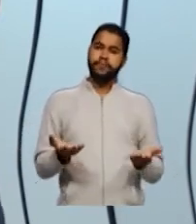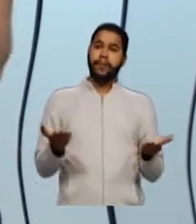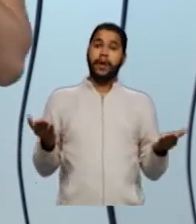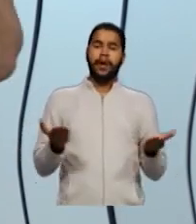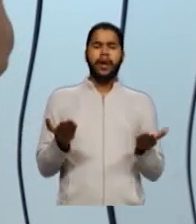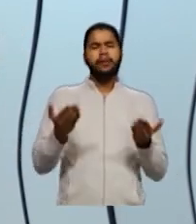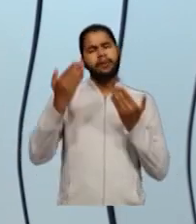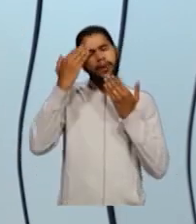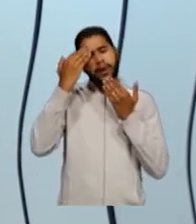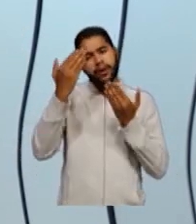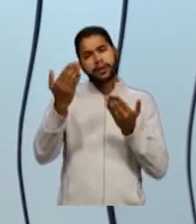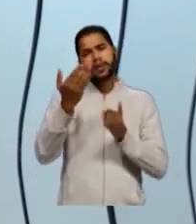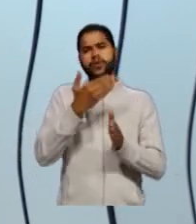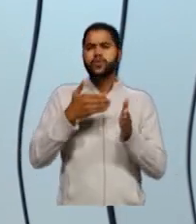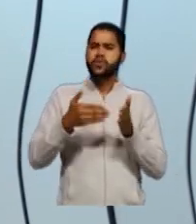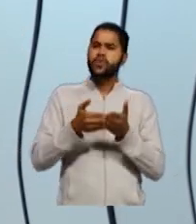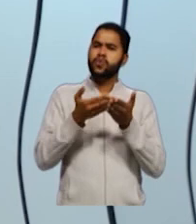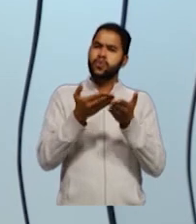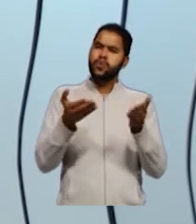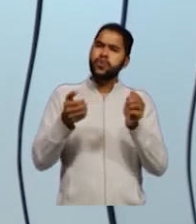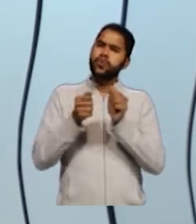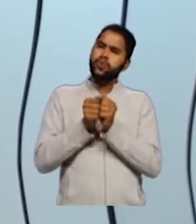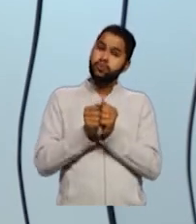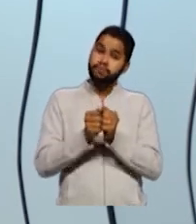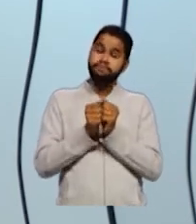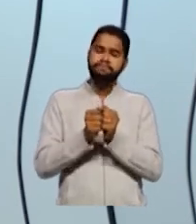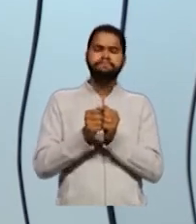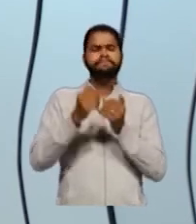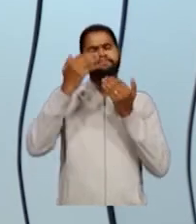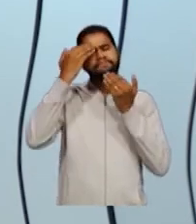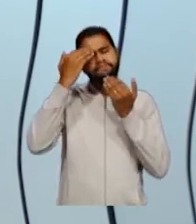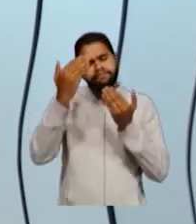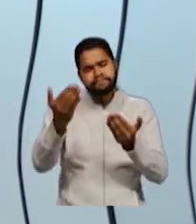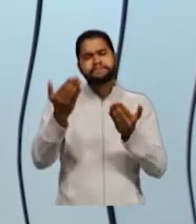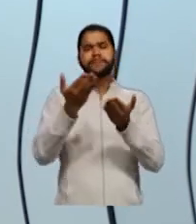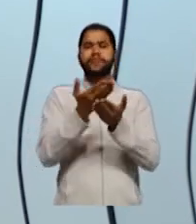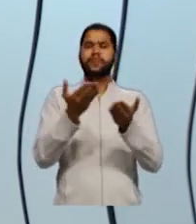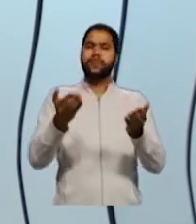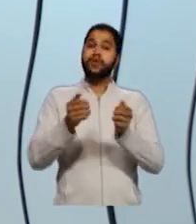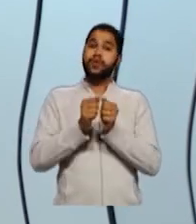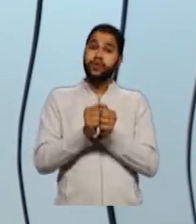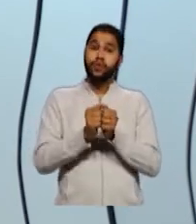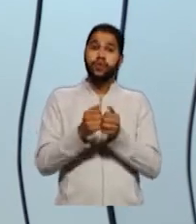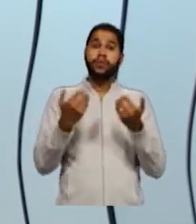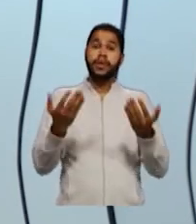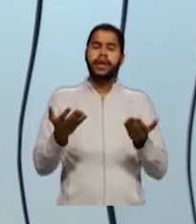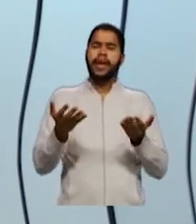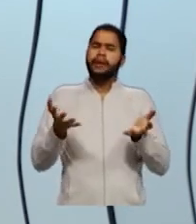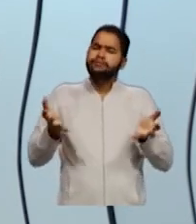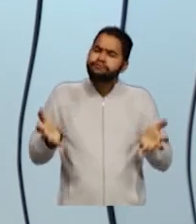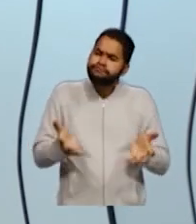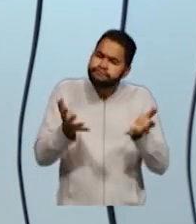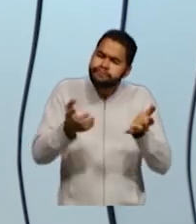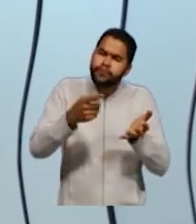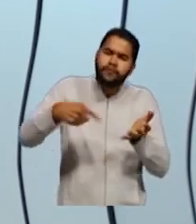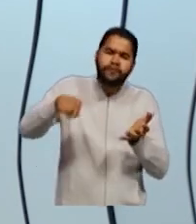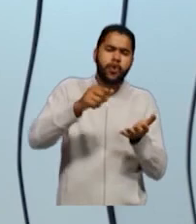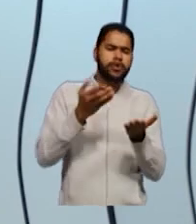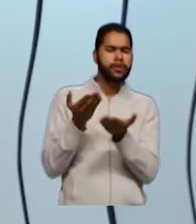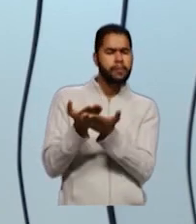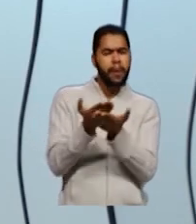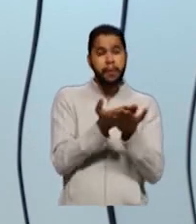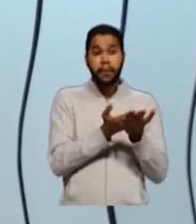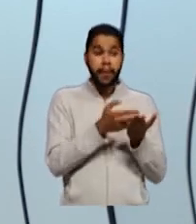agora agradecer a todos vocês que estiveram aqui com a gente. Obrigada por vocês estarem aqui. Quero incentivar vocês a estarem revendo essa